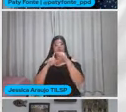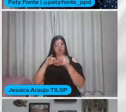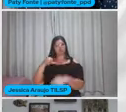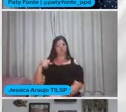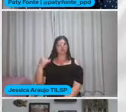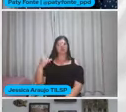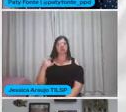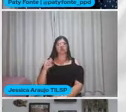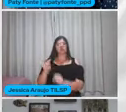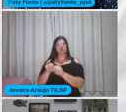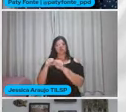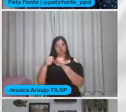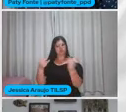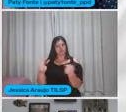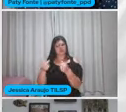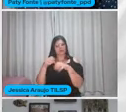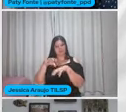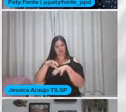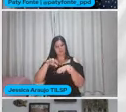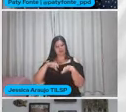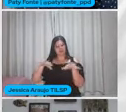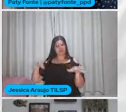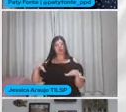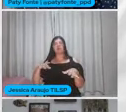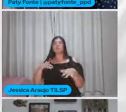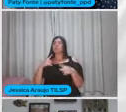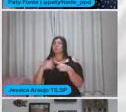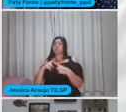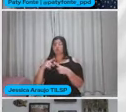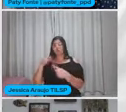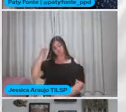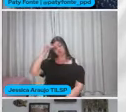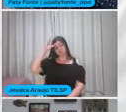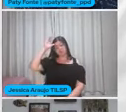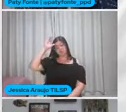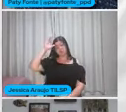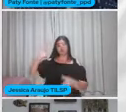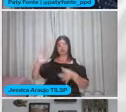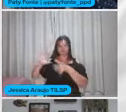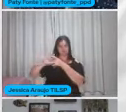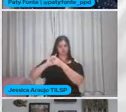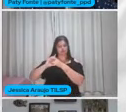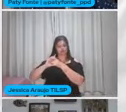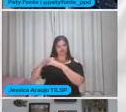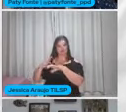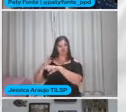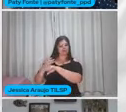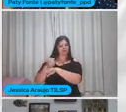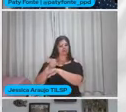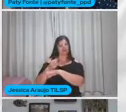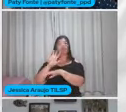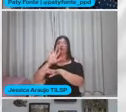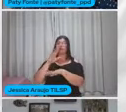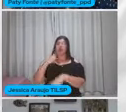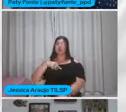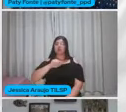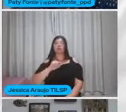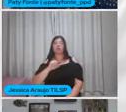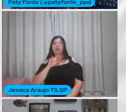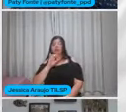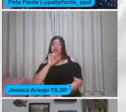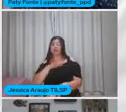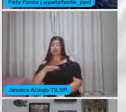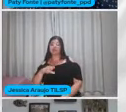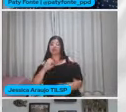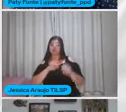De quebrar essa fragmentação Porque os conhecimentos São ali integrados A gente quando leva uma criança Para fazer uma atividade De